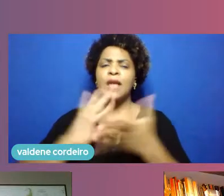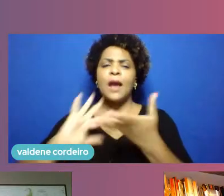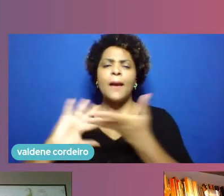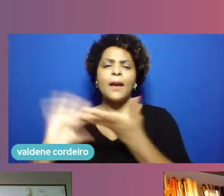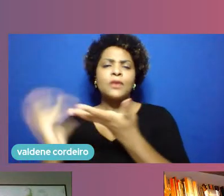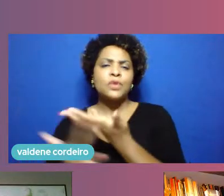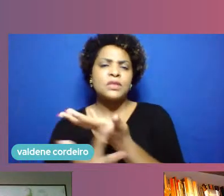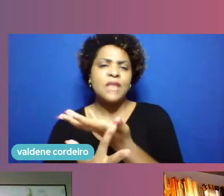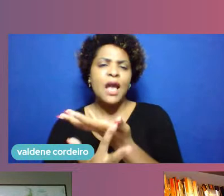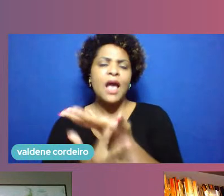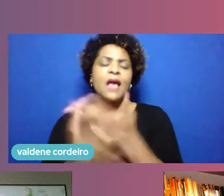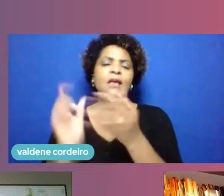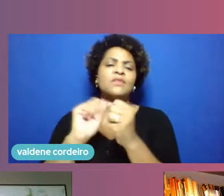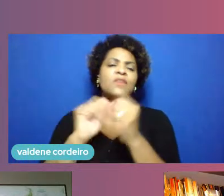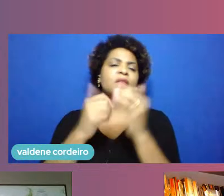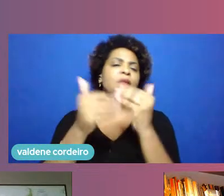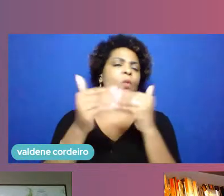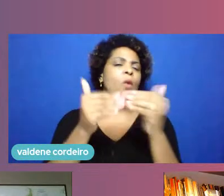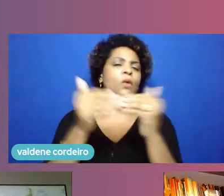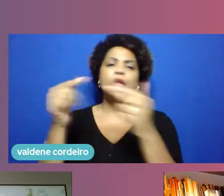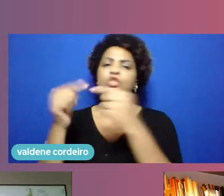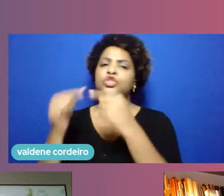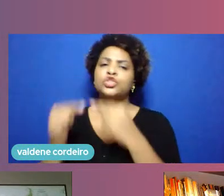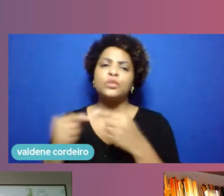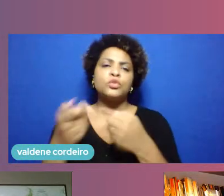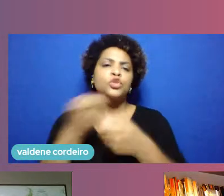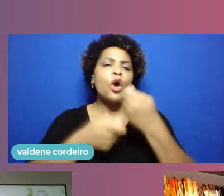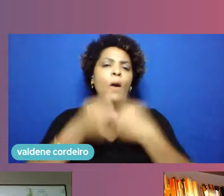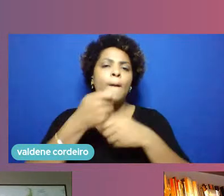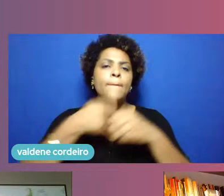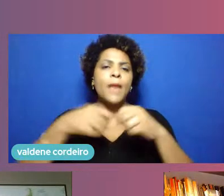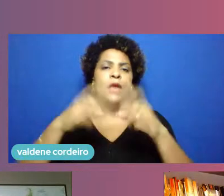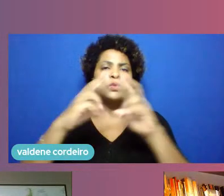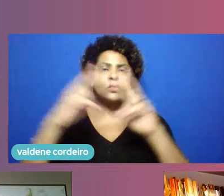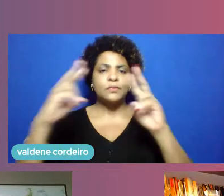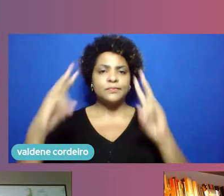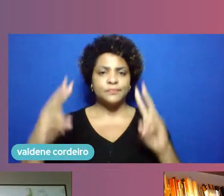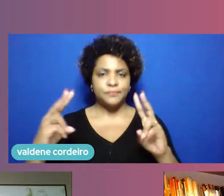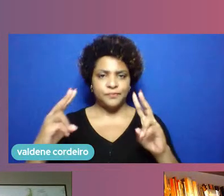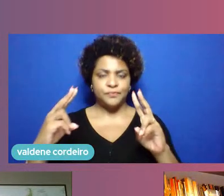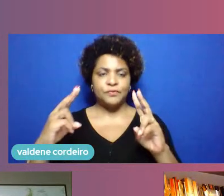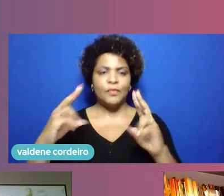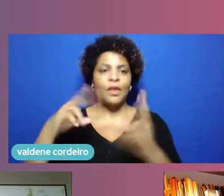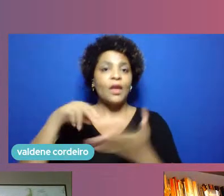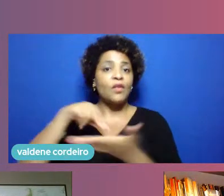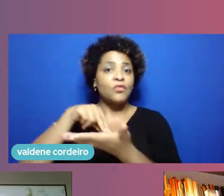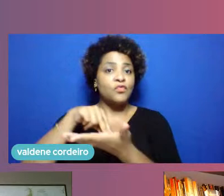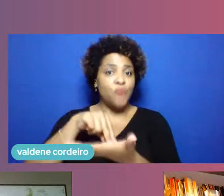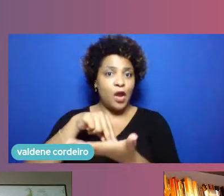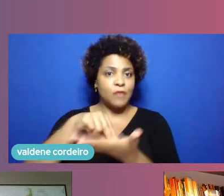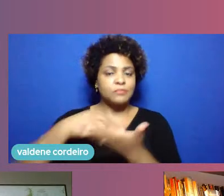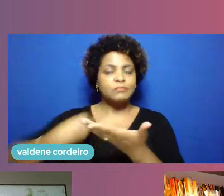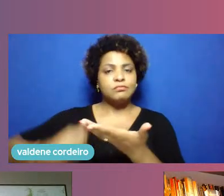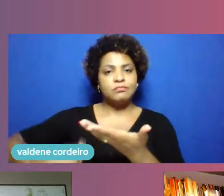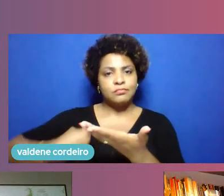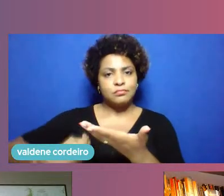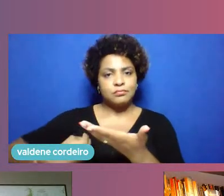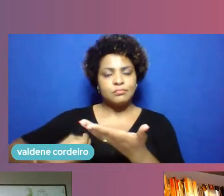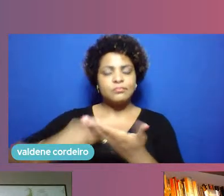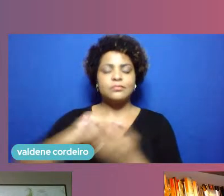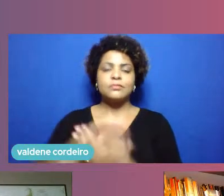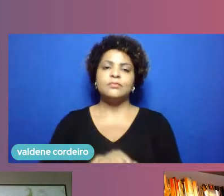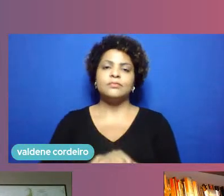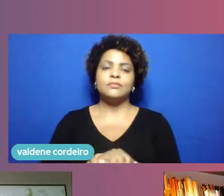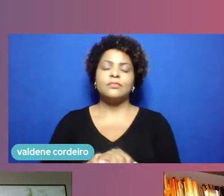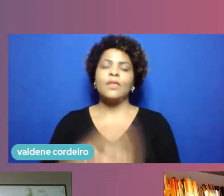qualquer tipo de comercialização online e se permanecer ali vivo e forte. Então, houve uma grande, vamos dizer